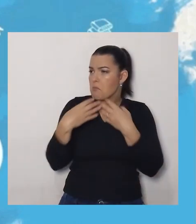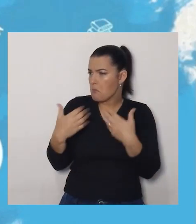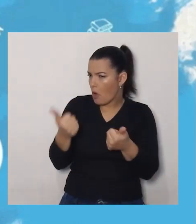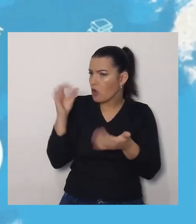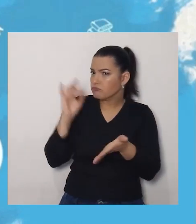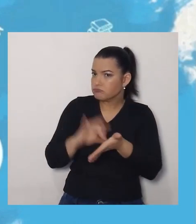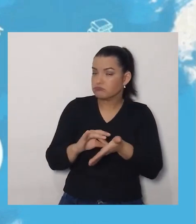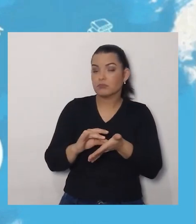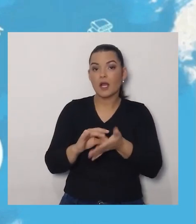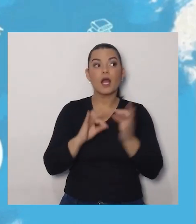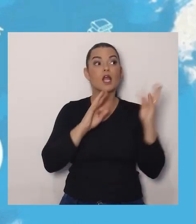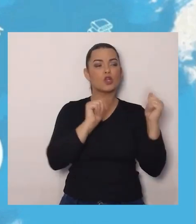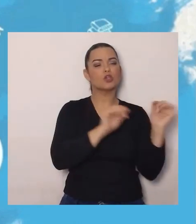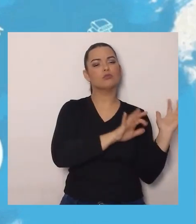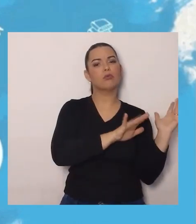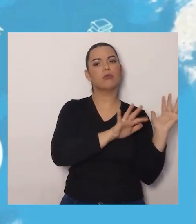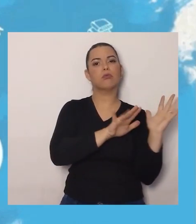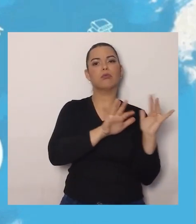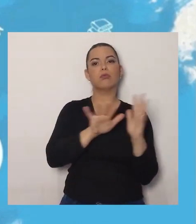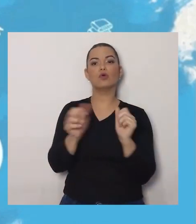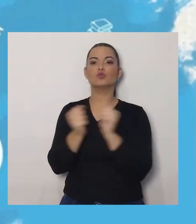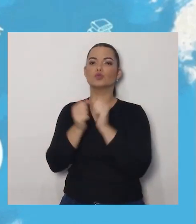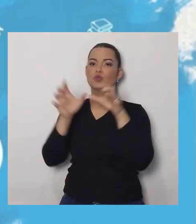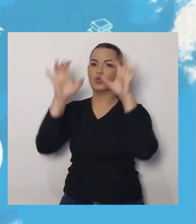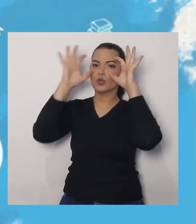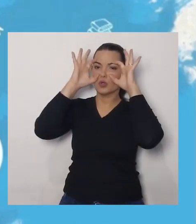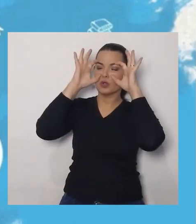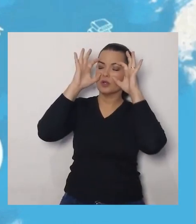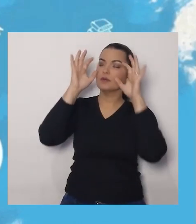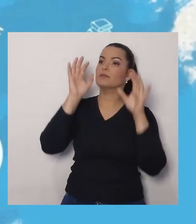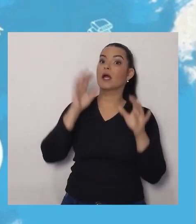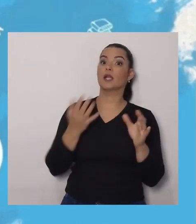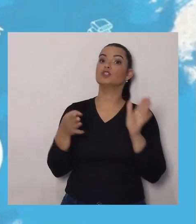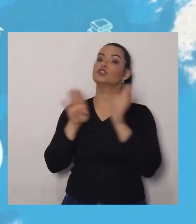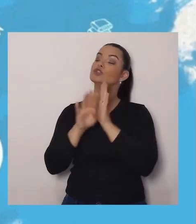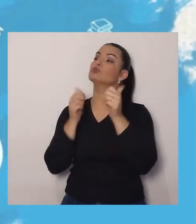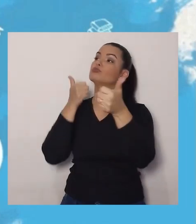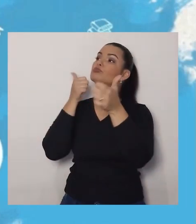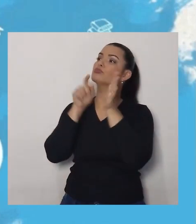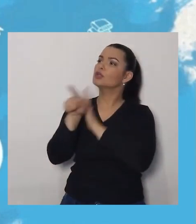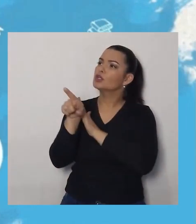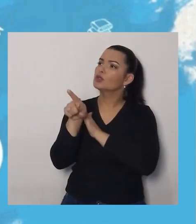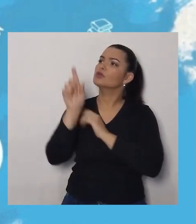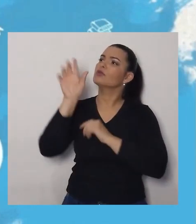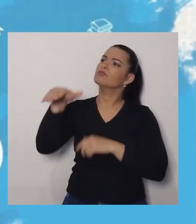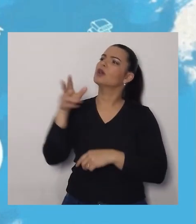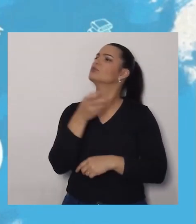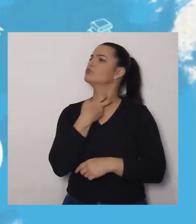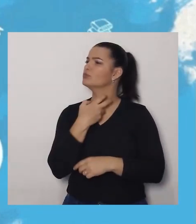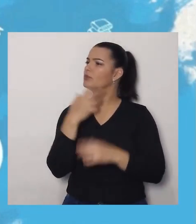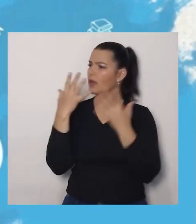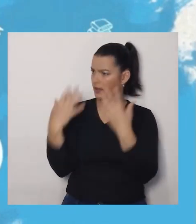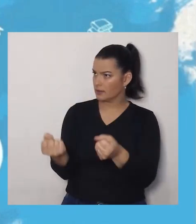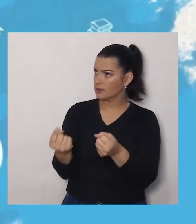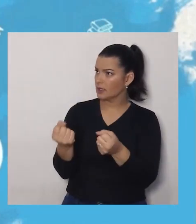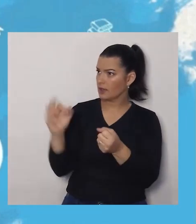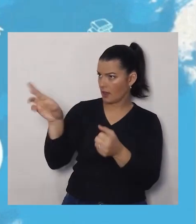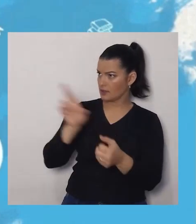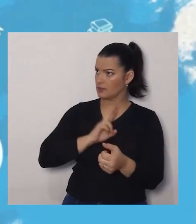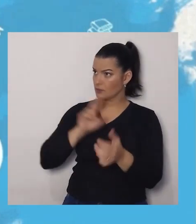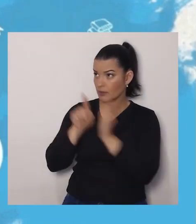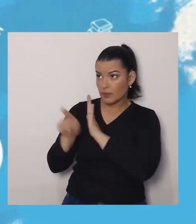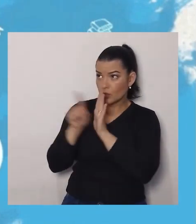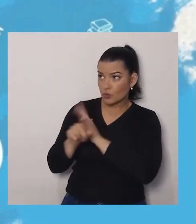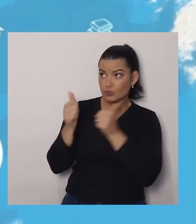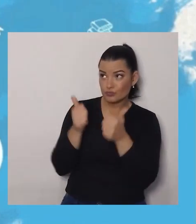a coruja chegou no morcego e perguntou, Senhor morcego, eu posso fazer algumas perguntinhas? O senhor topa em respondê-las? Ele